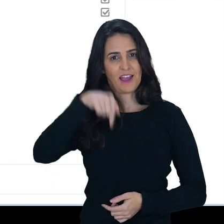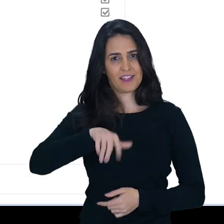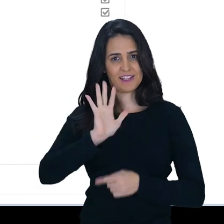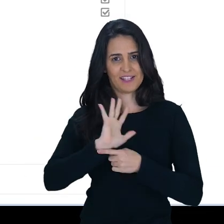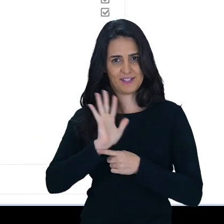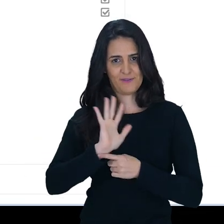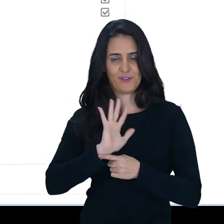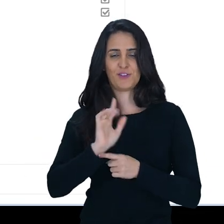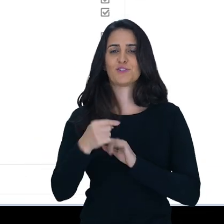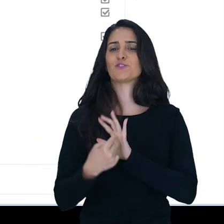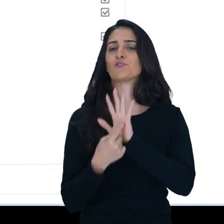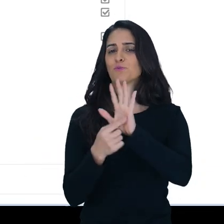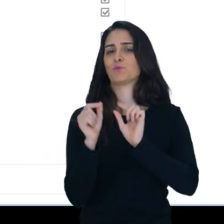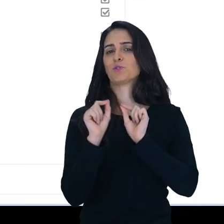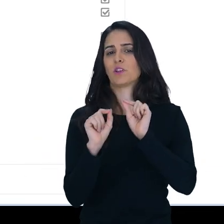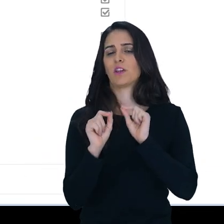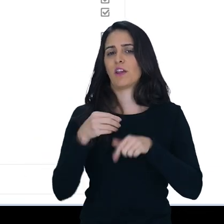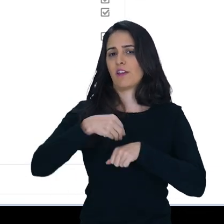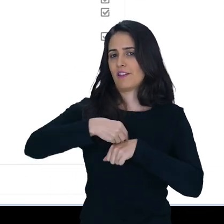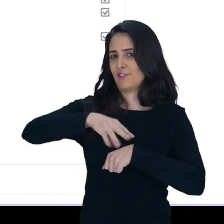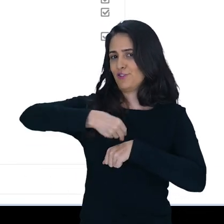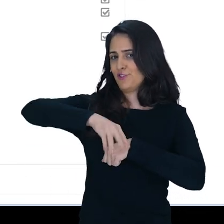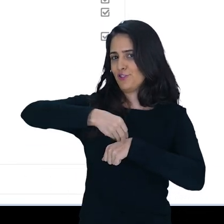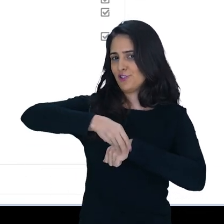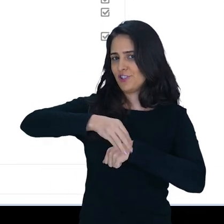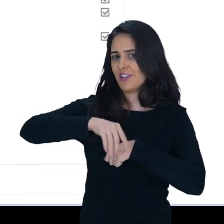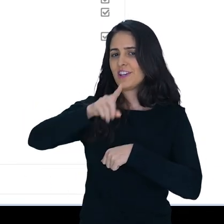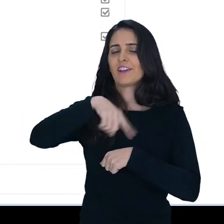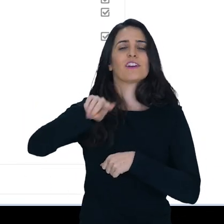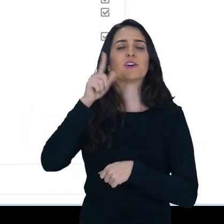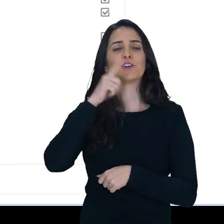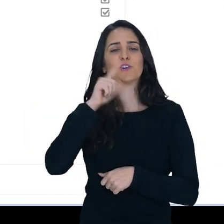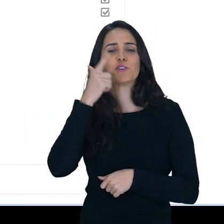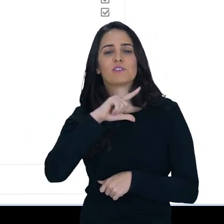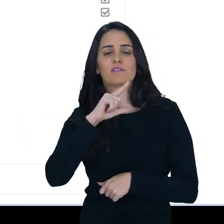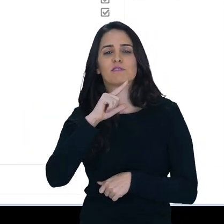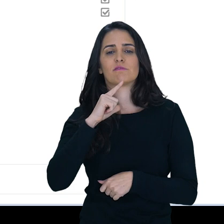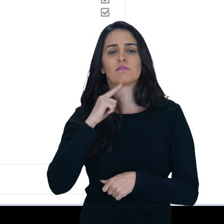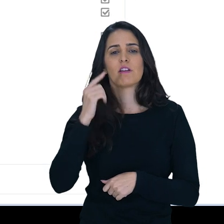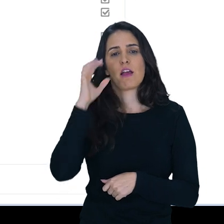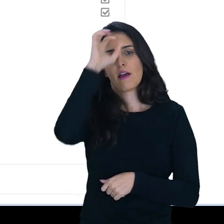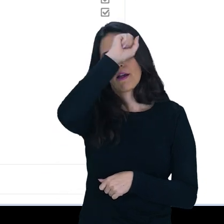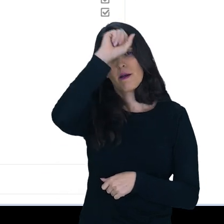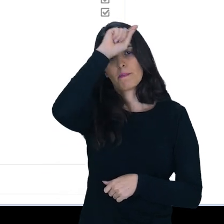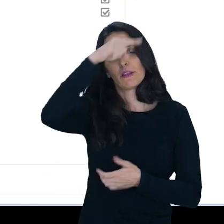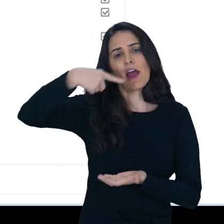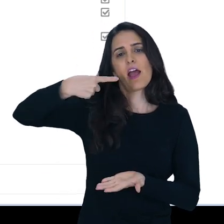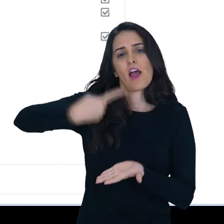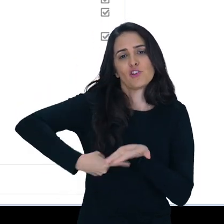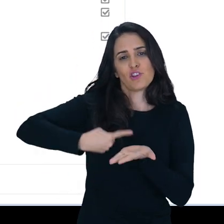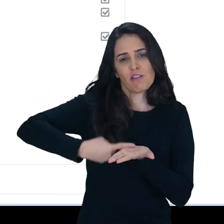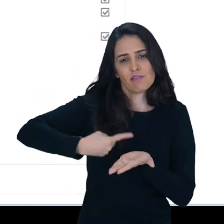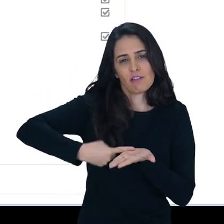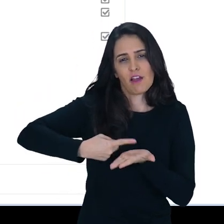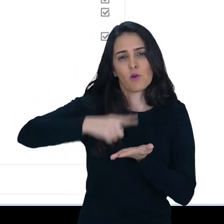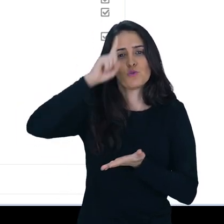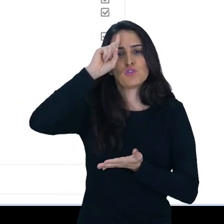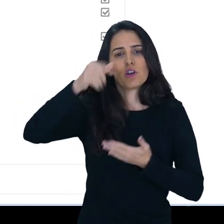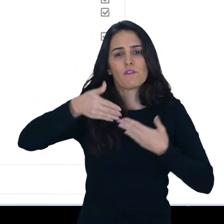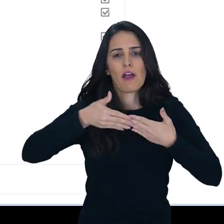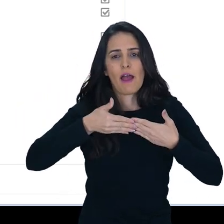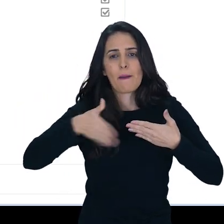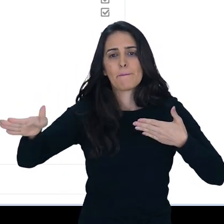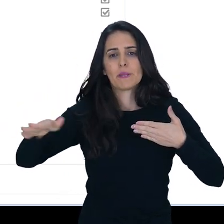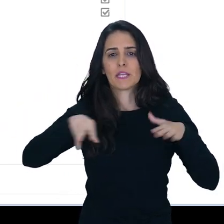Olá, nesse vídeo tutorial eu vou te passar algumas dicas para que você possa agendar a data de